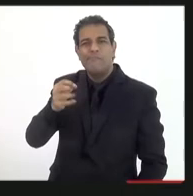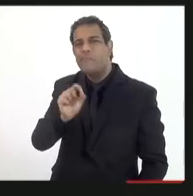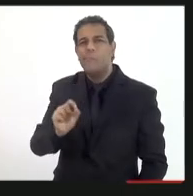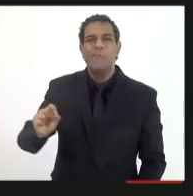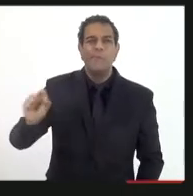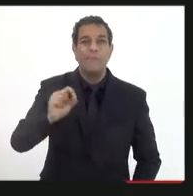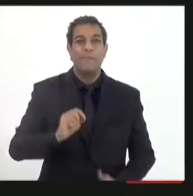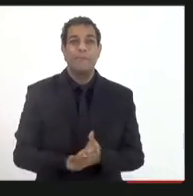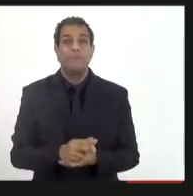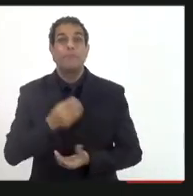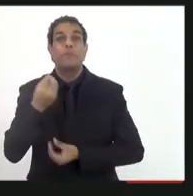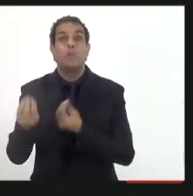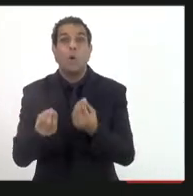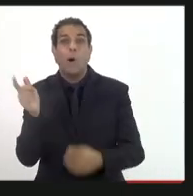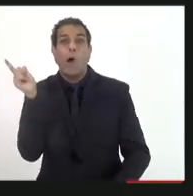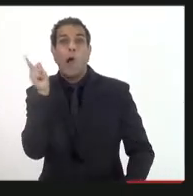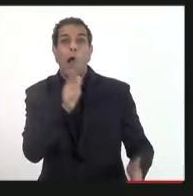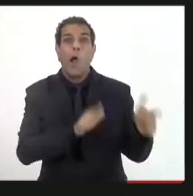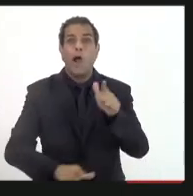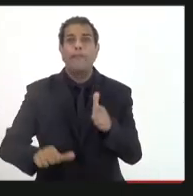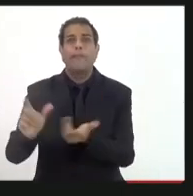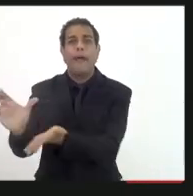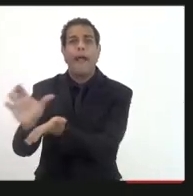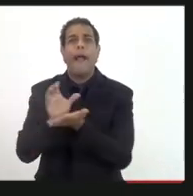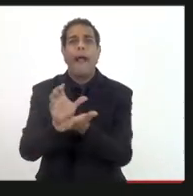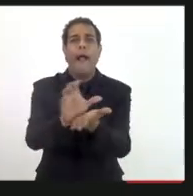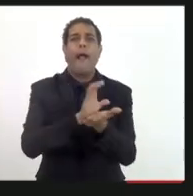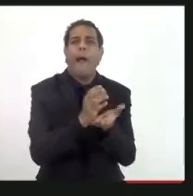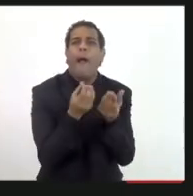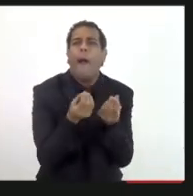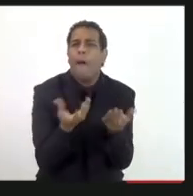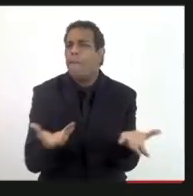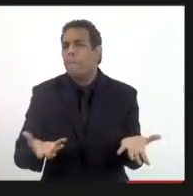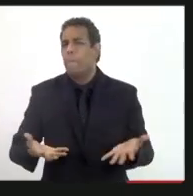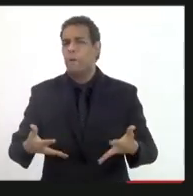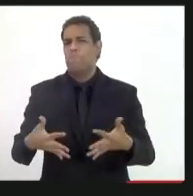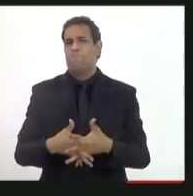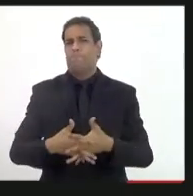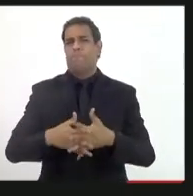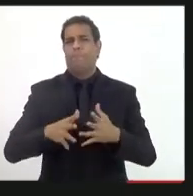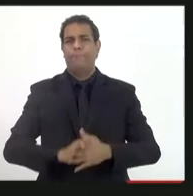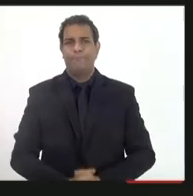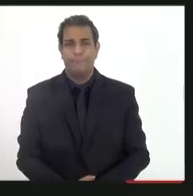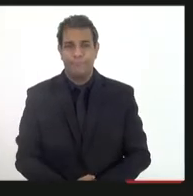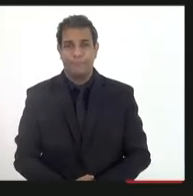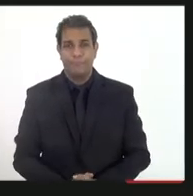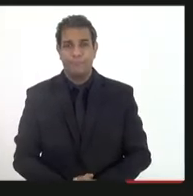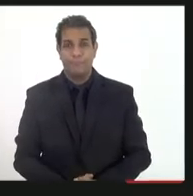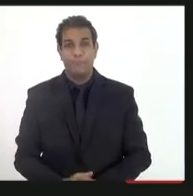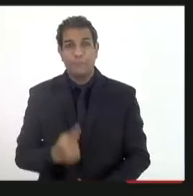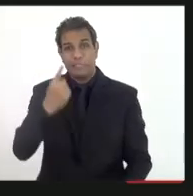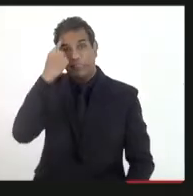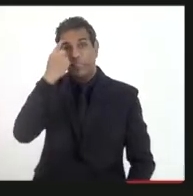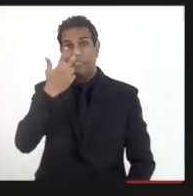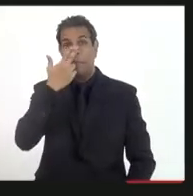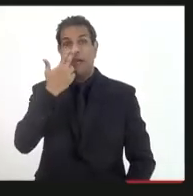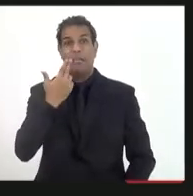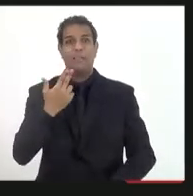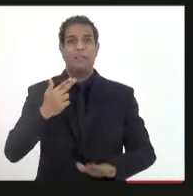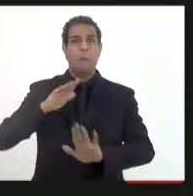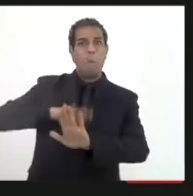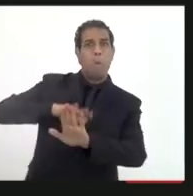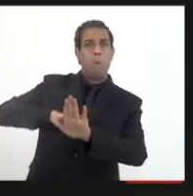capitalização do fundo. Veja bem, a ideia muito tímida de